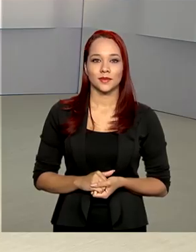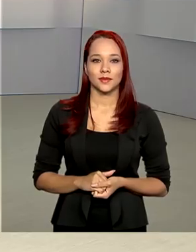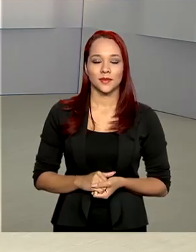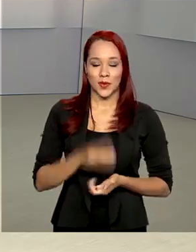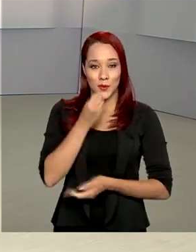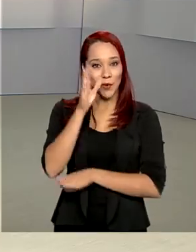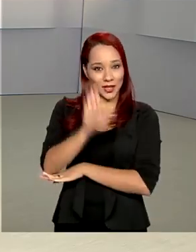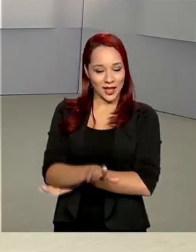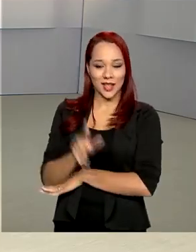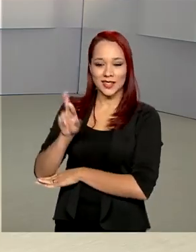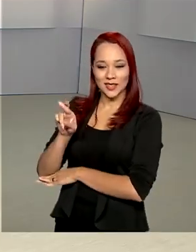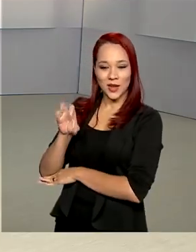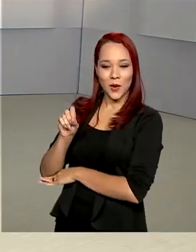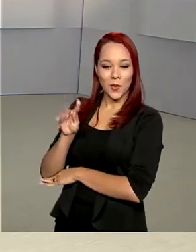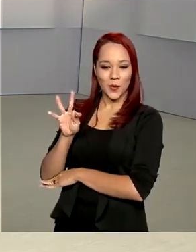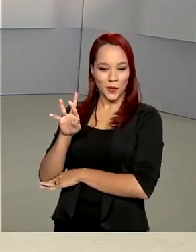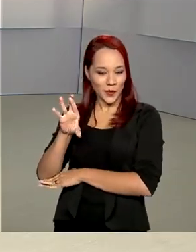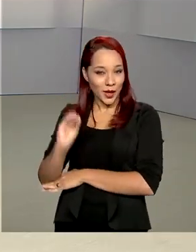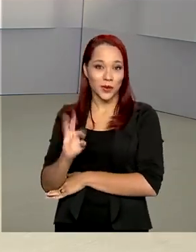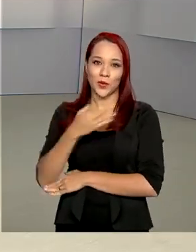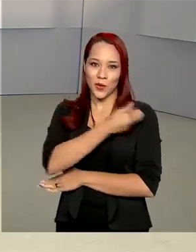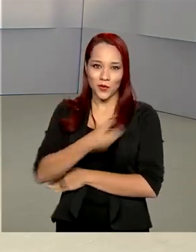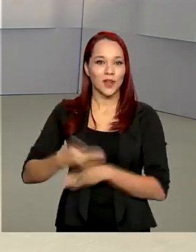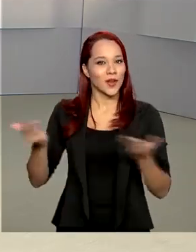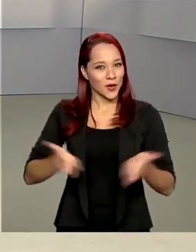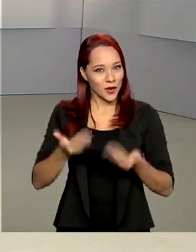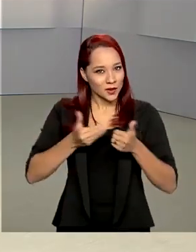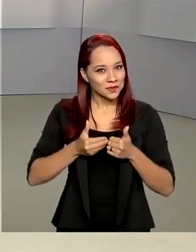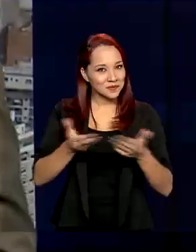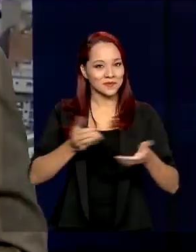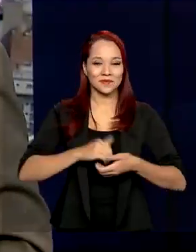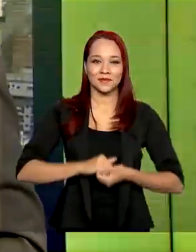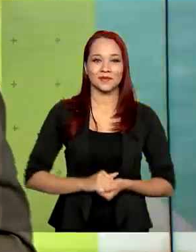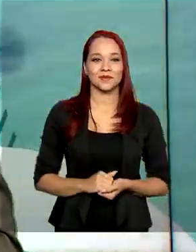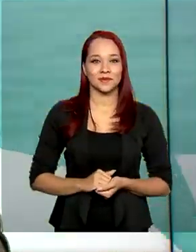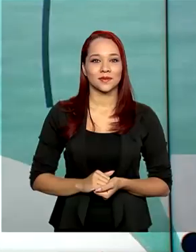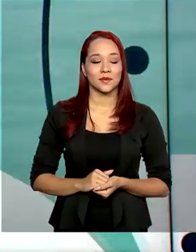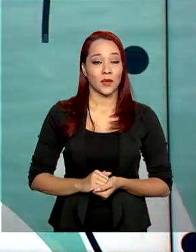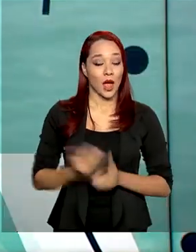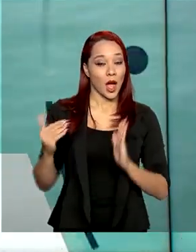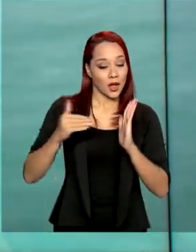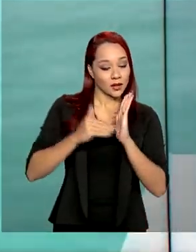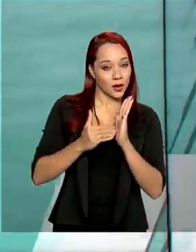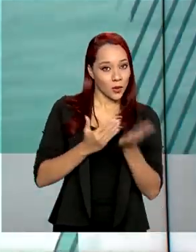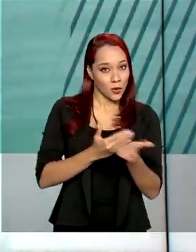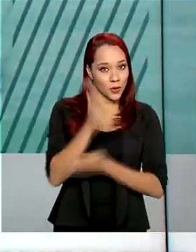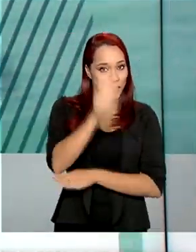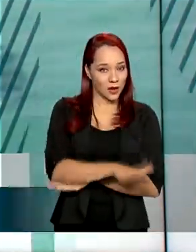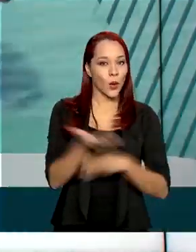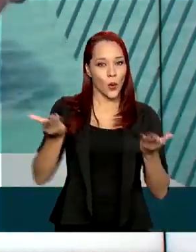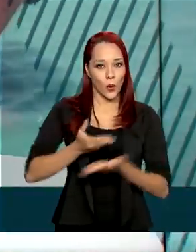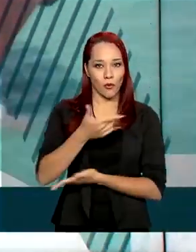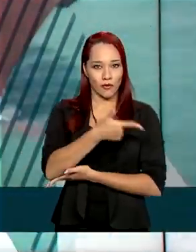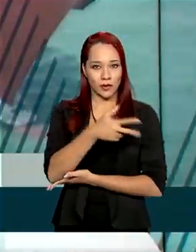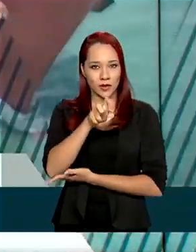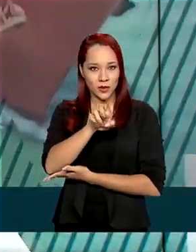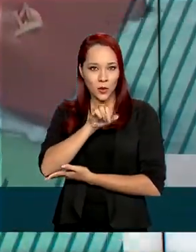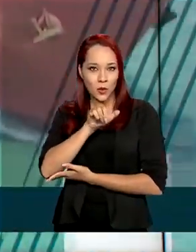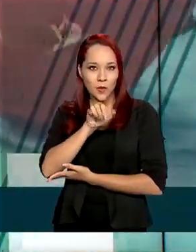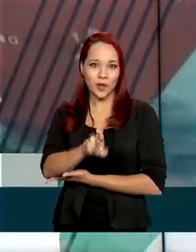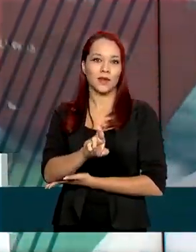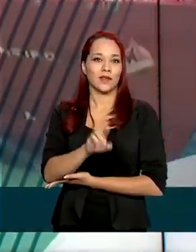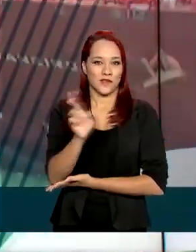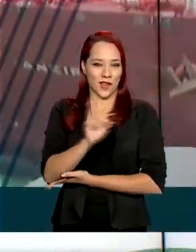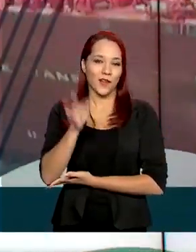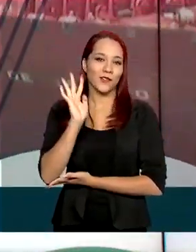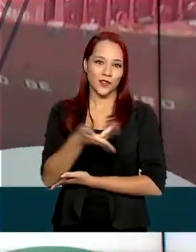Boa tarde, eu sou Roberto Camargo e o governo agora já está no ar. Até o início da tarde de hoje, 25 bilhões